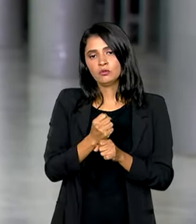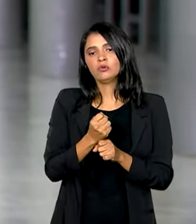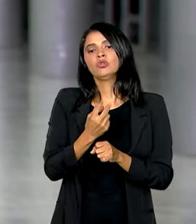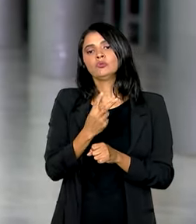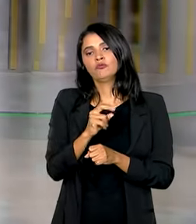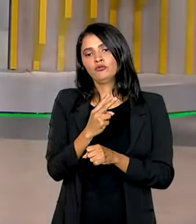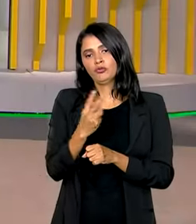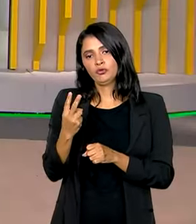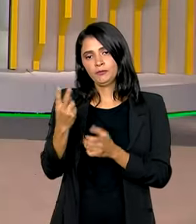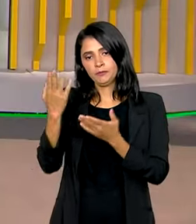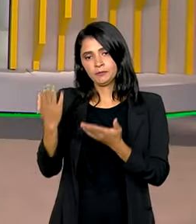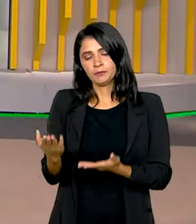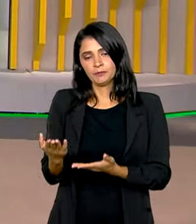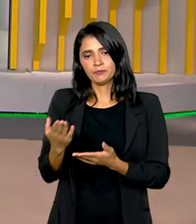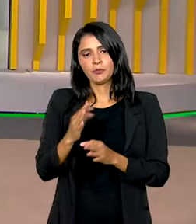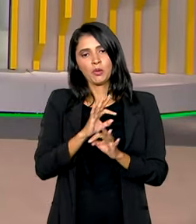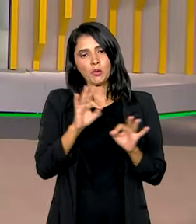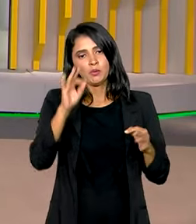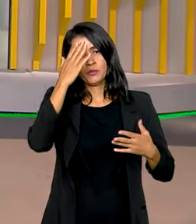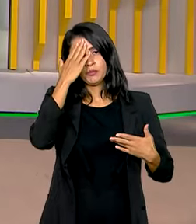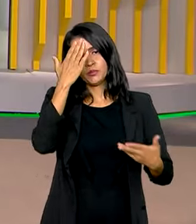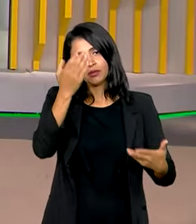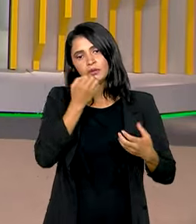Roberto. Está ótimo, Pablo. Obrigado. Boa noite, viu?